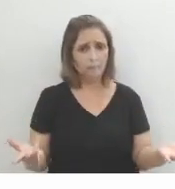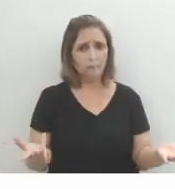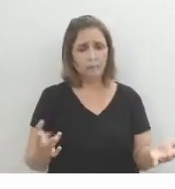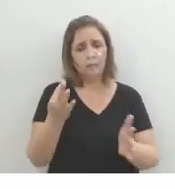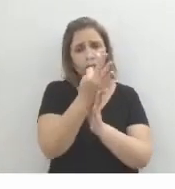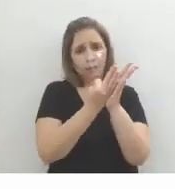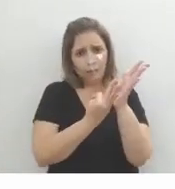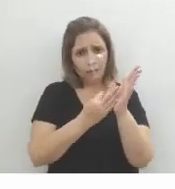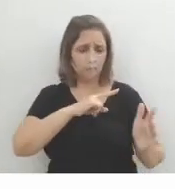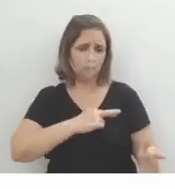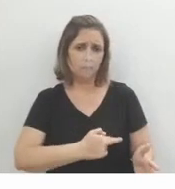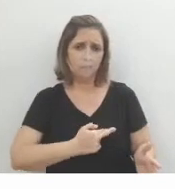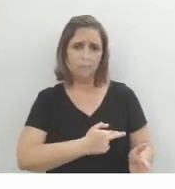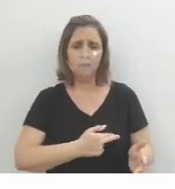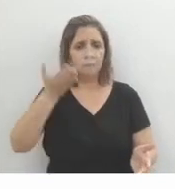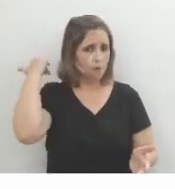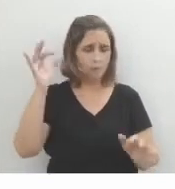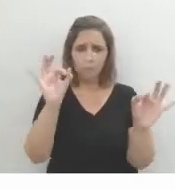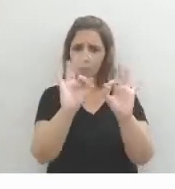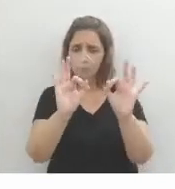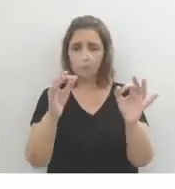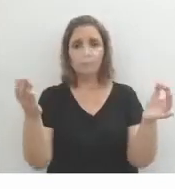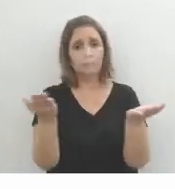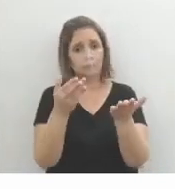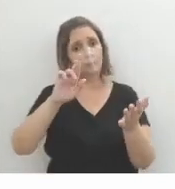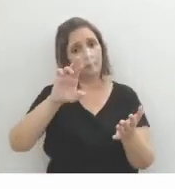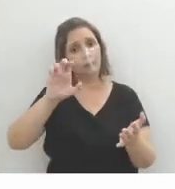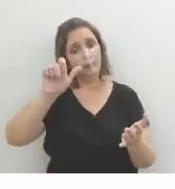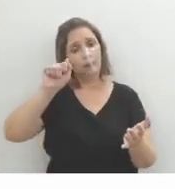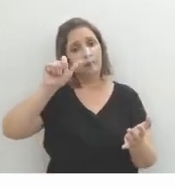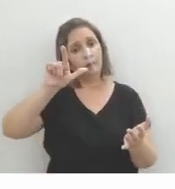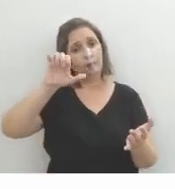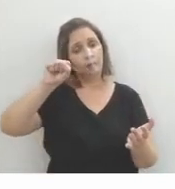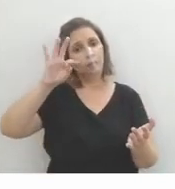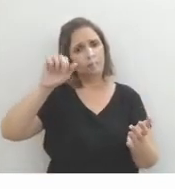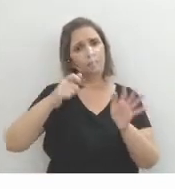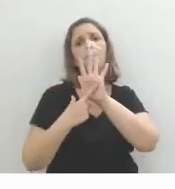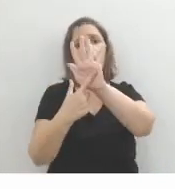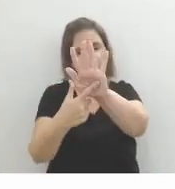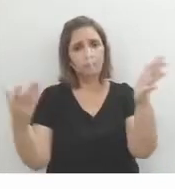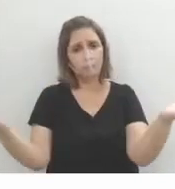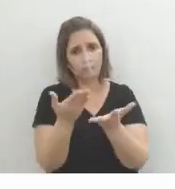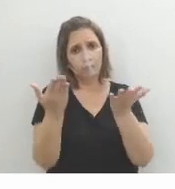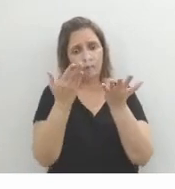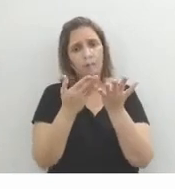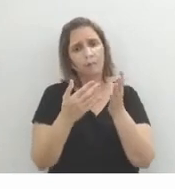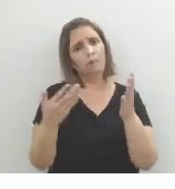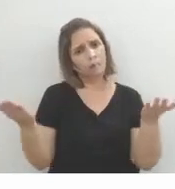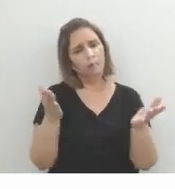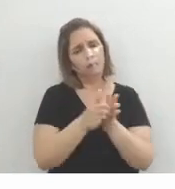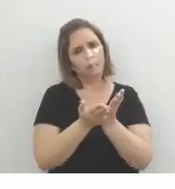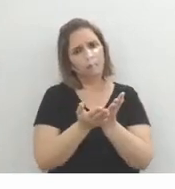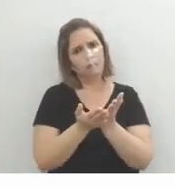Os textos românticos não traziam isso, mas os textos realistas passam a denunciar, passam a trazer